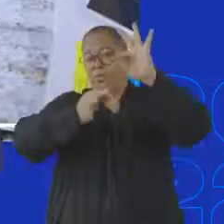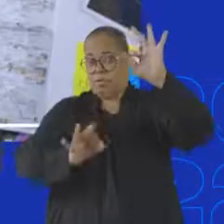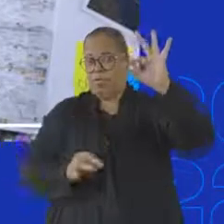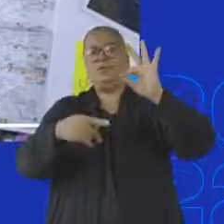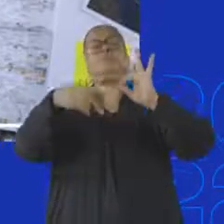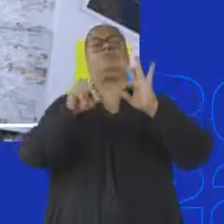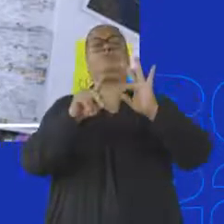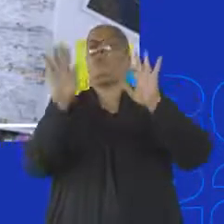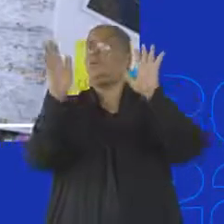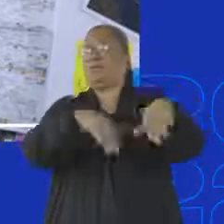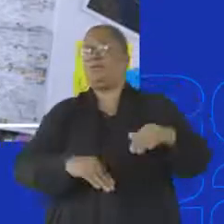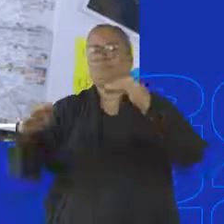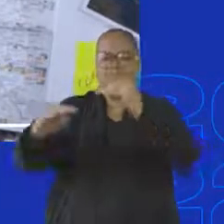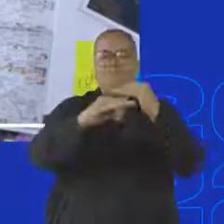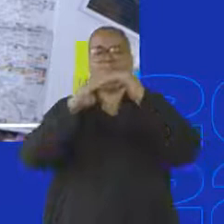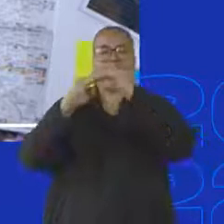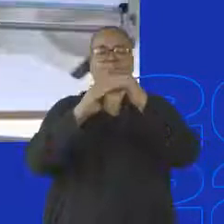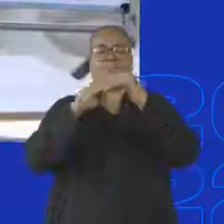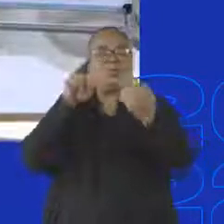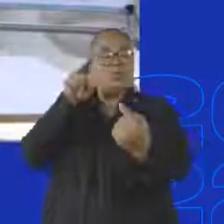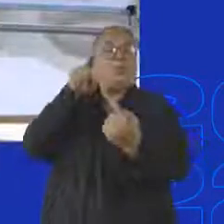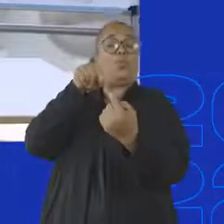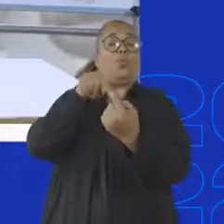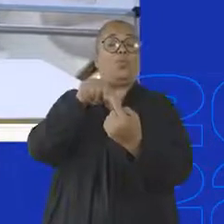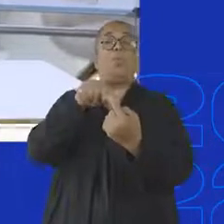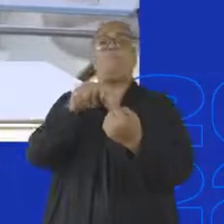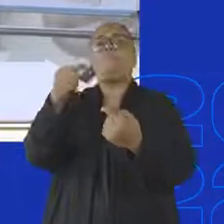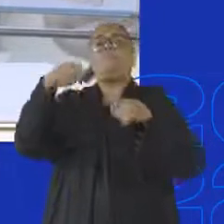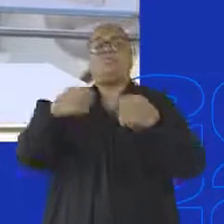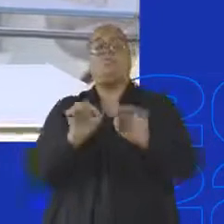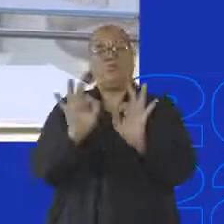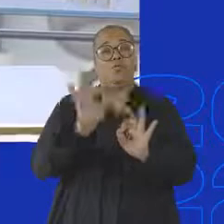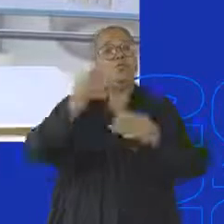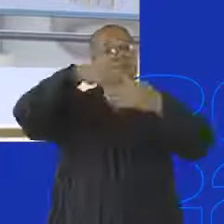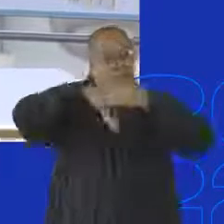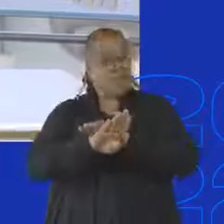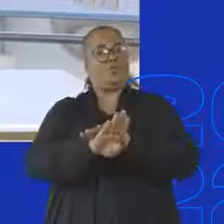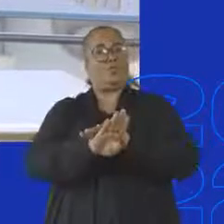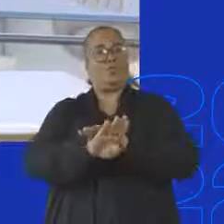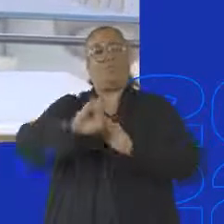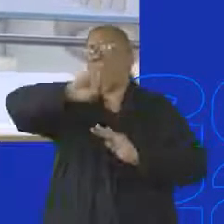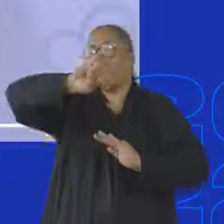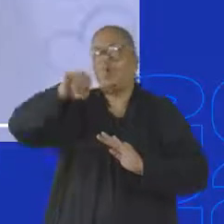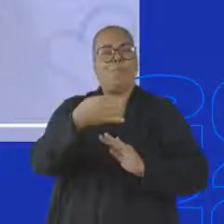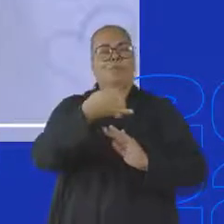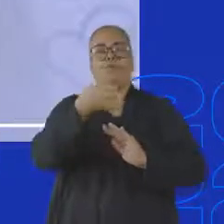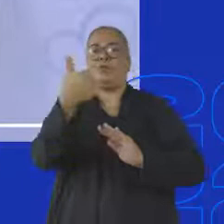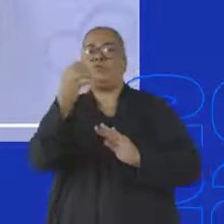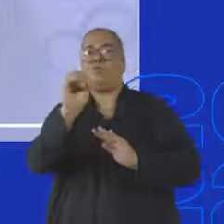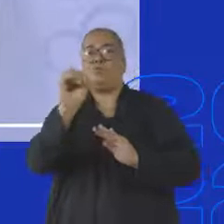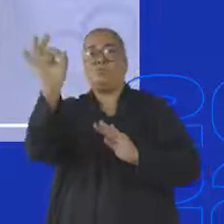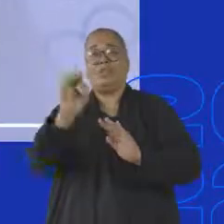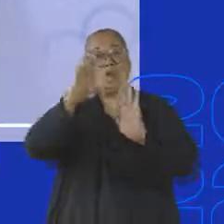grandinha, viu? E a sua? Ah, quem não, né? Mas, pra chegar lá, é preciso planejar e economizar. Então